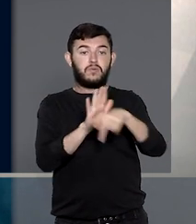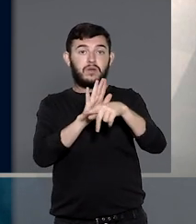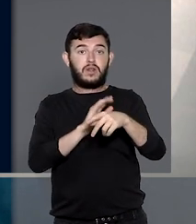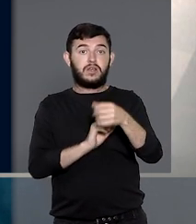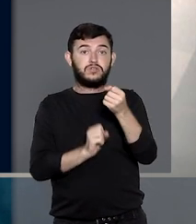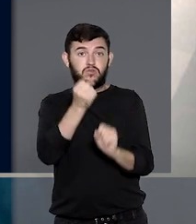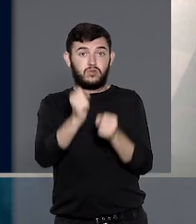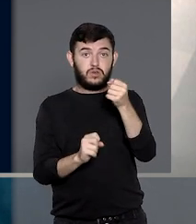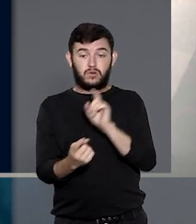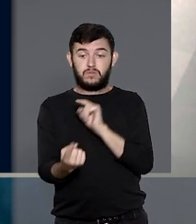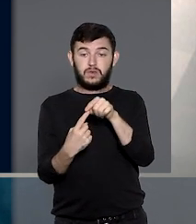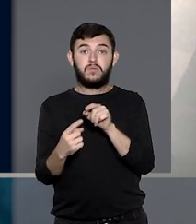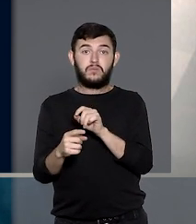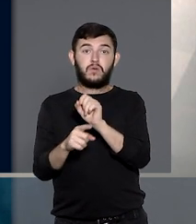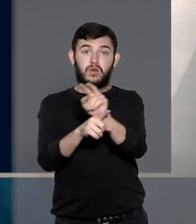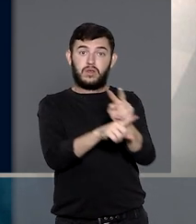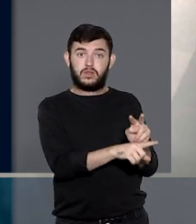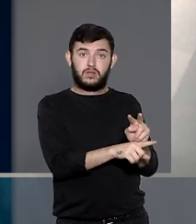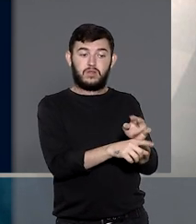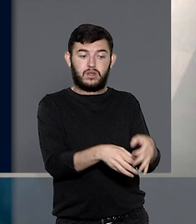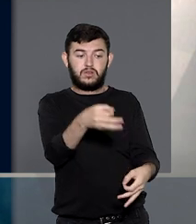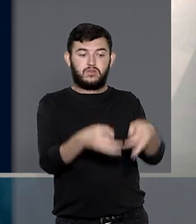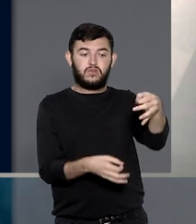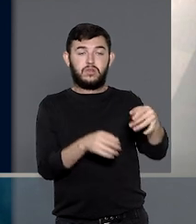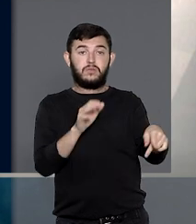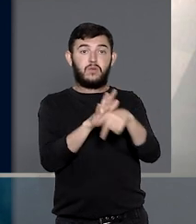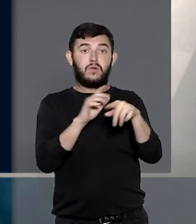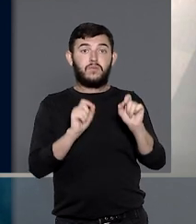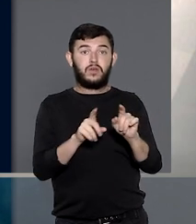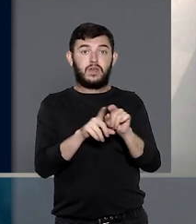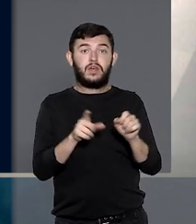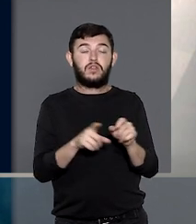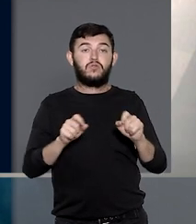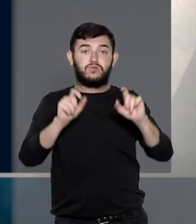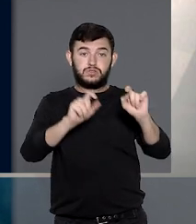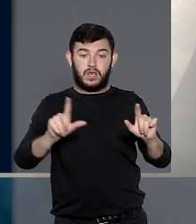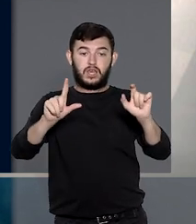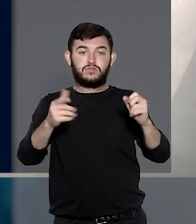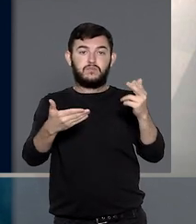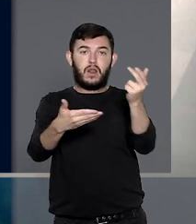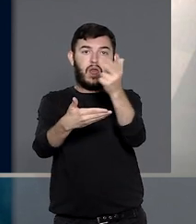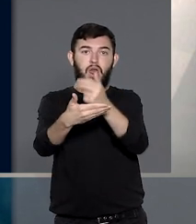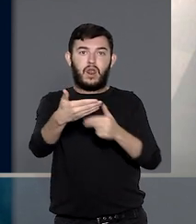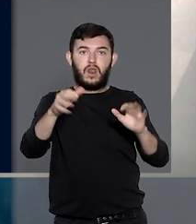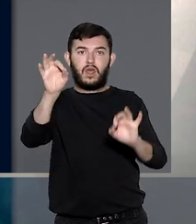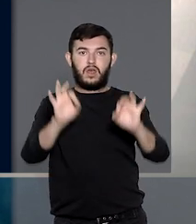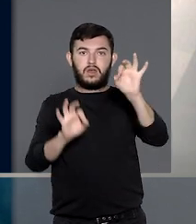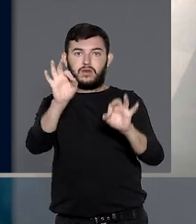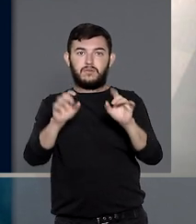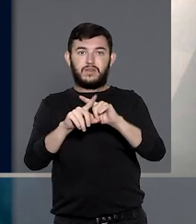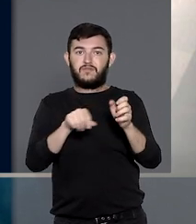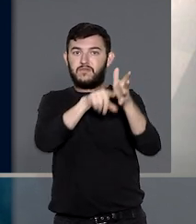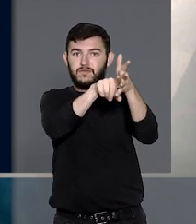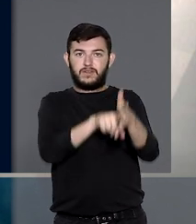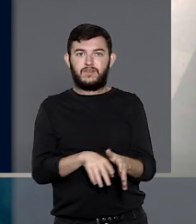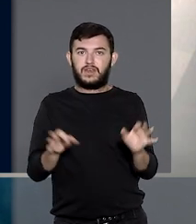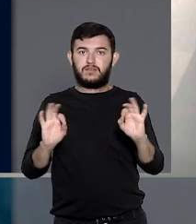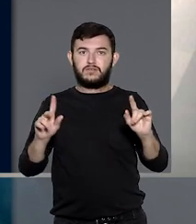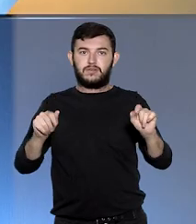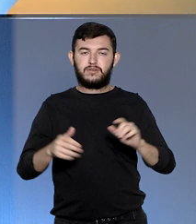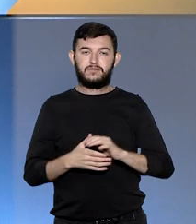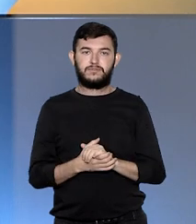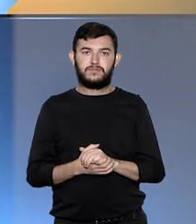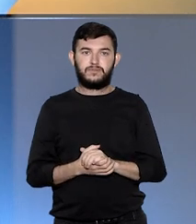Industrial para alcançar a tutela jurídica dos desenhos industriais, o que não foi verificado no caso em análise.